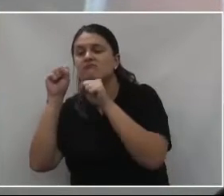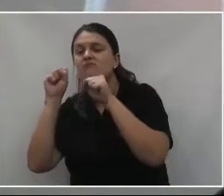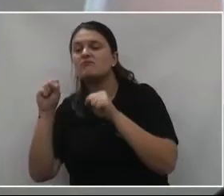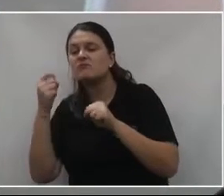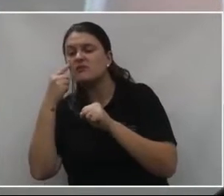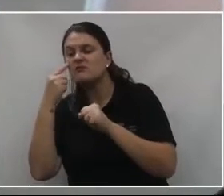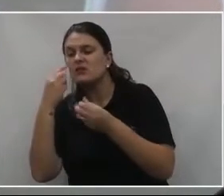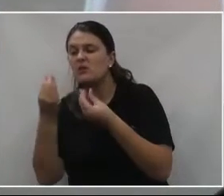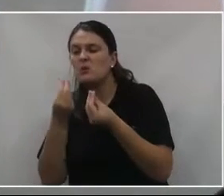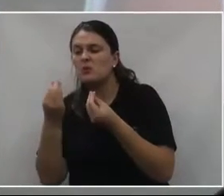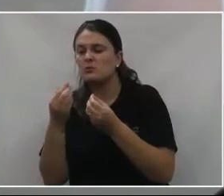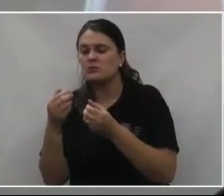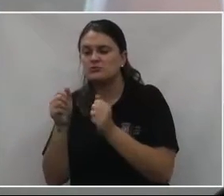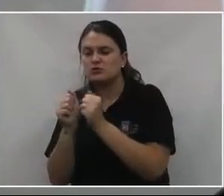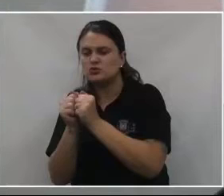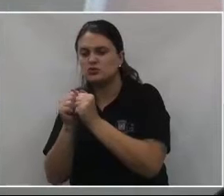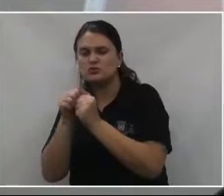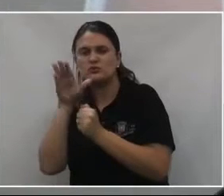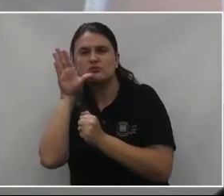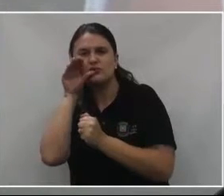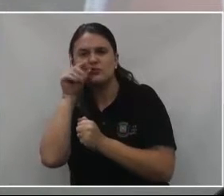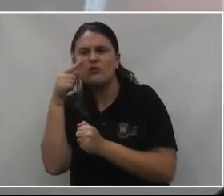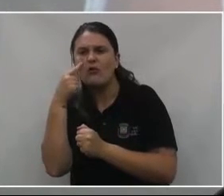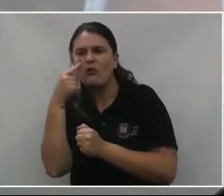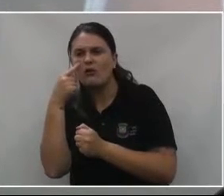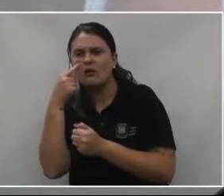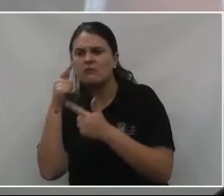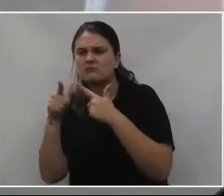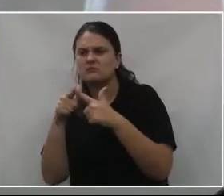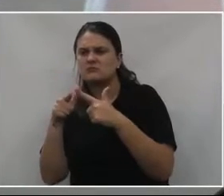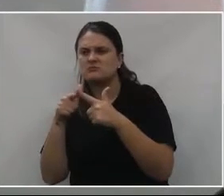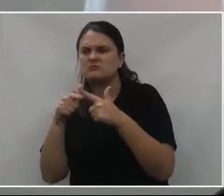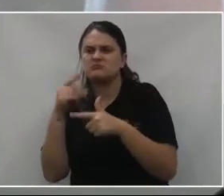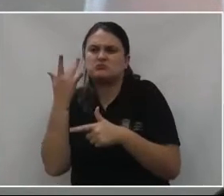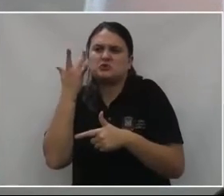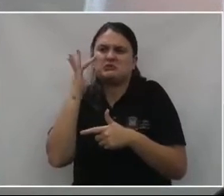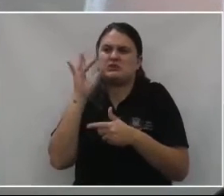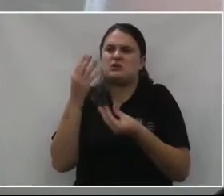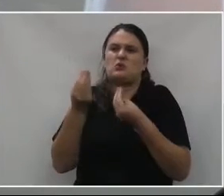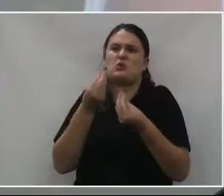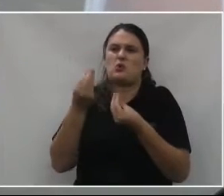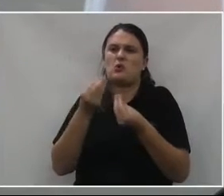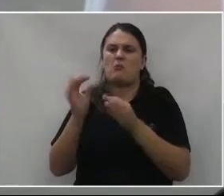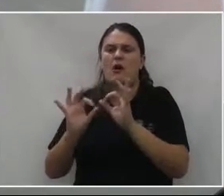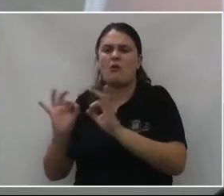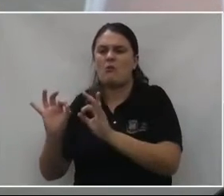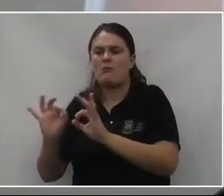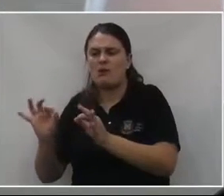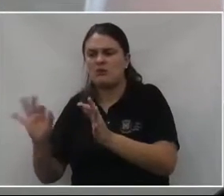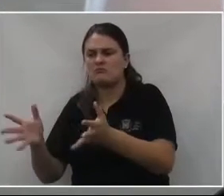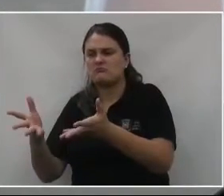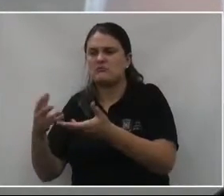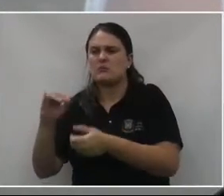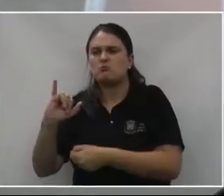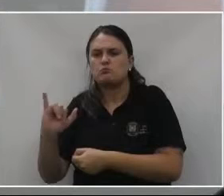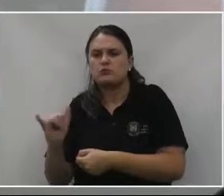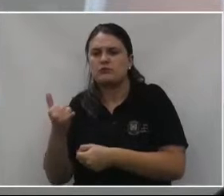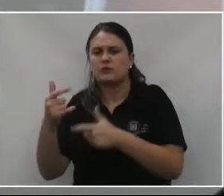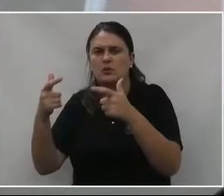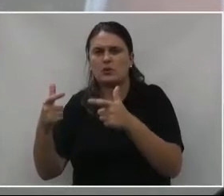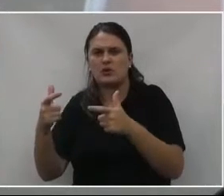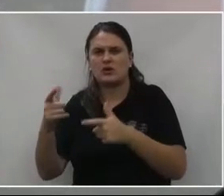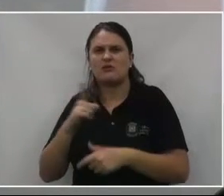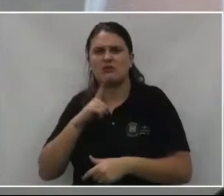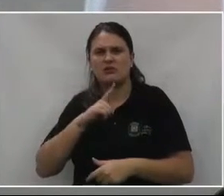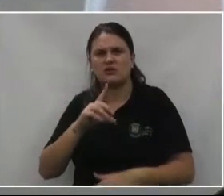Fossem lá, junto com os funcionários, fazer, eu não sei, e fomentar alguma coisa para aproveitar que tem o Dia